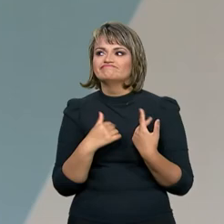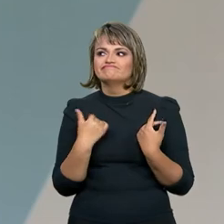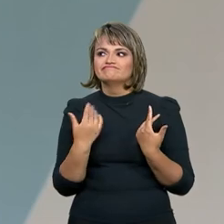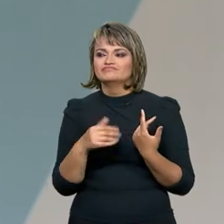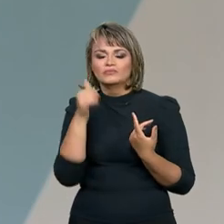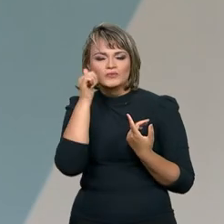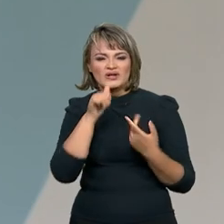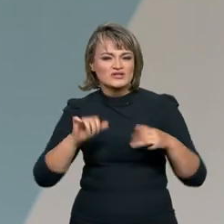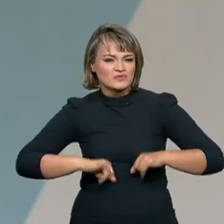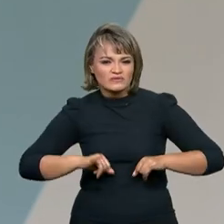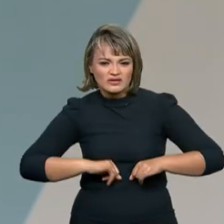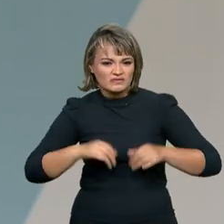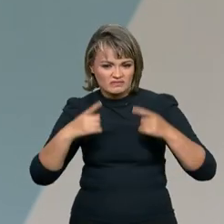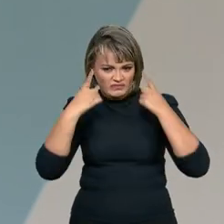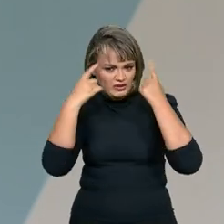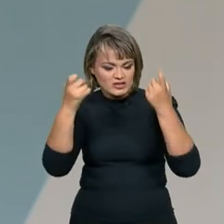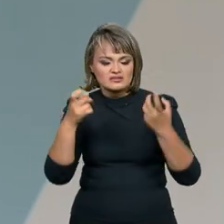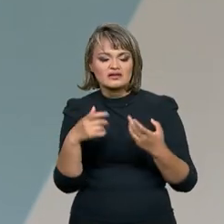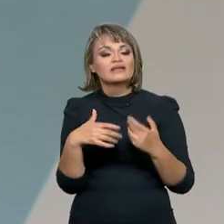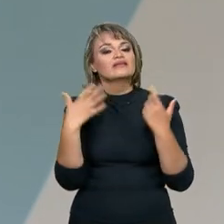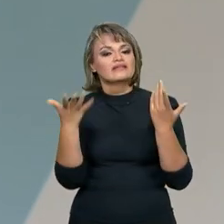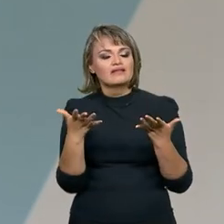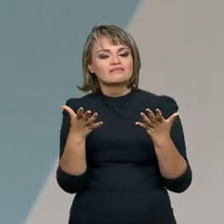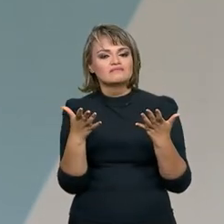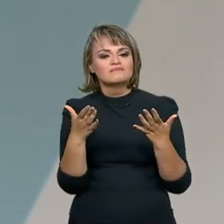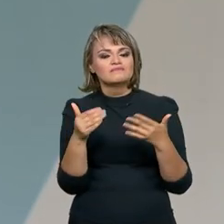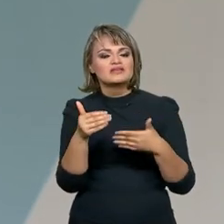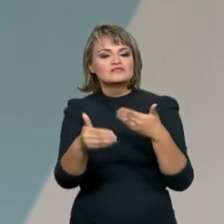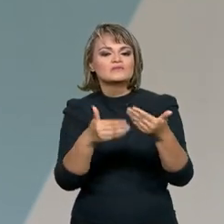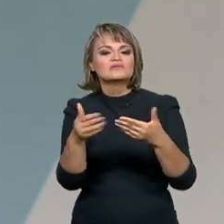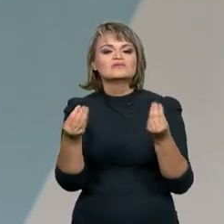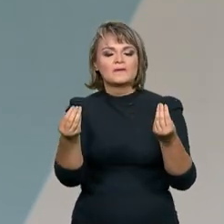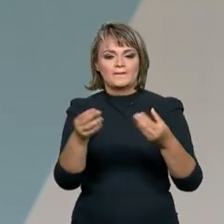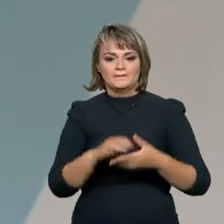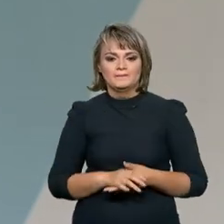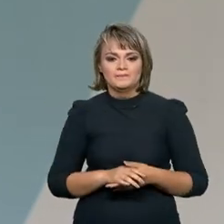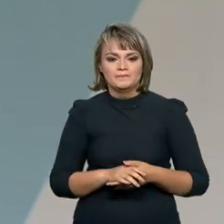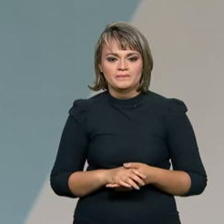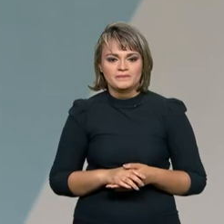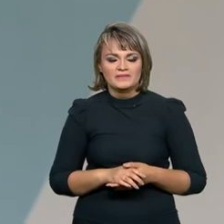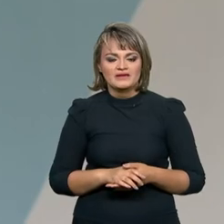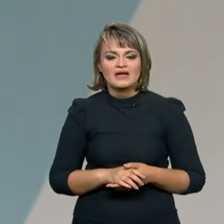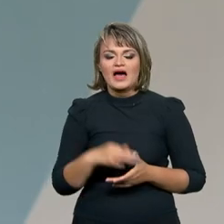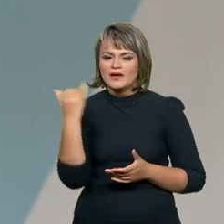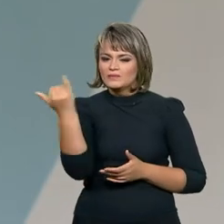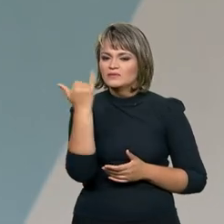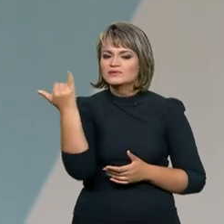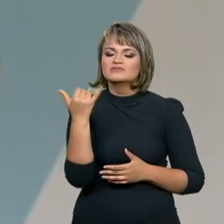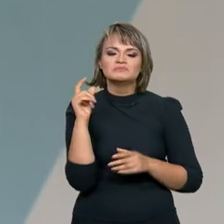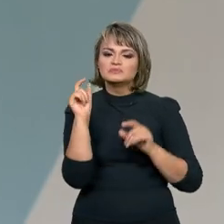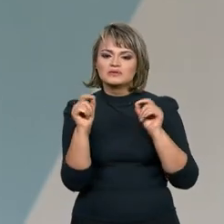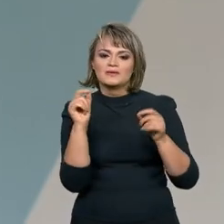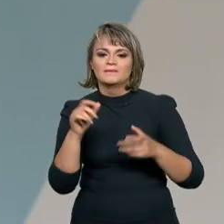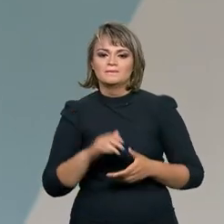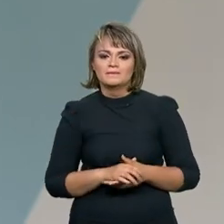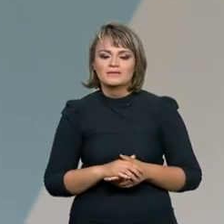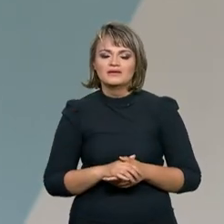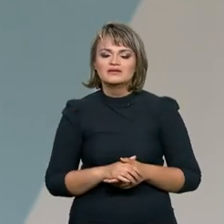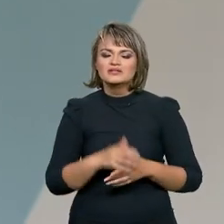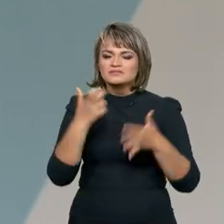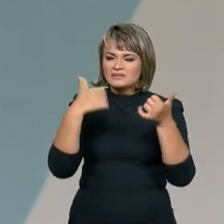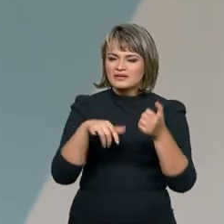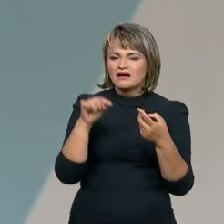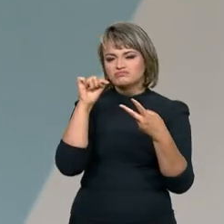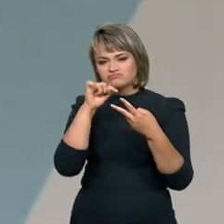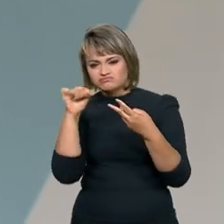mulheres. Como é que está esse processo, esses diferentes canais, a importância deles? Se a senhora pudesse falar um pouquinho de